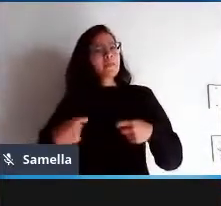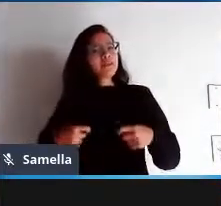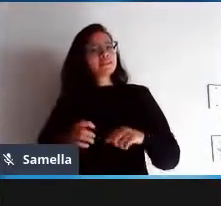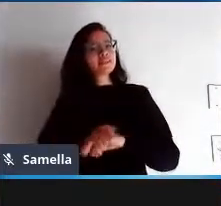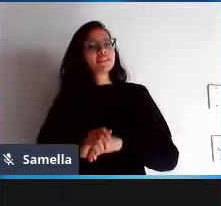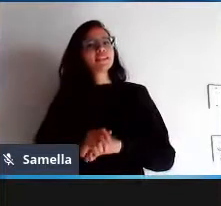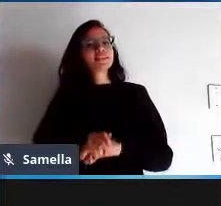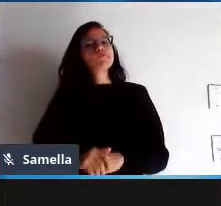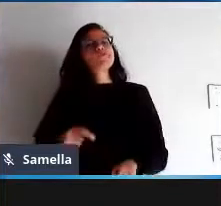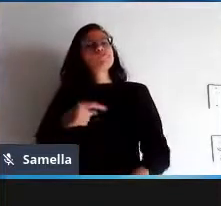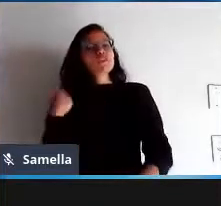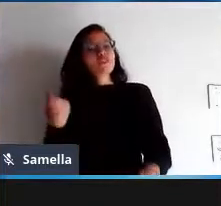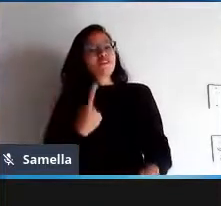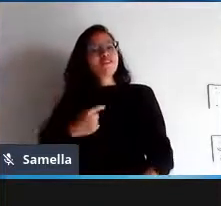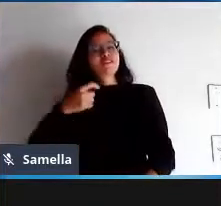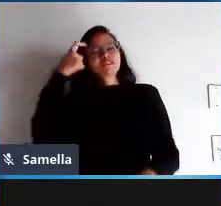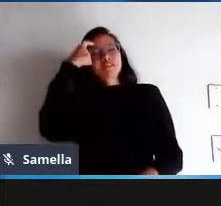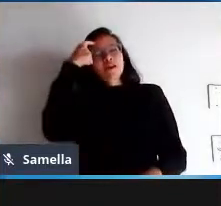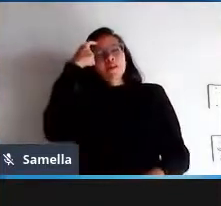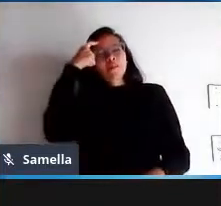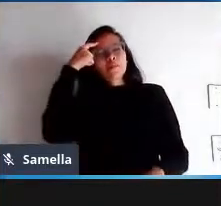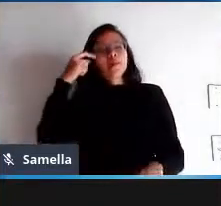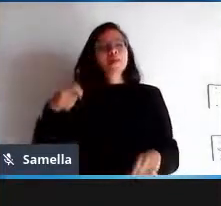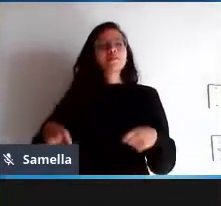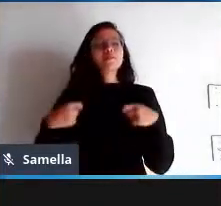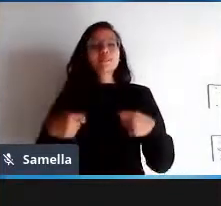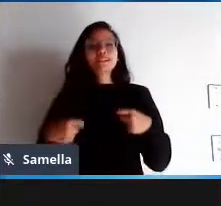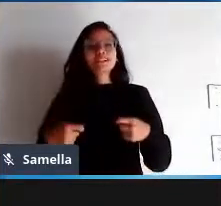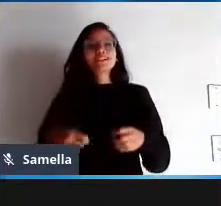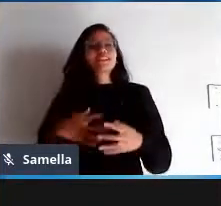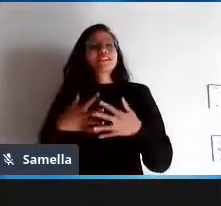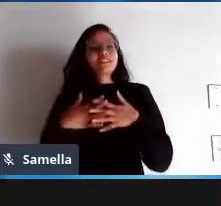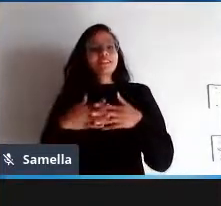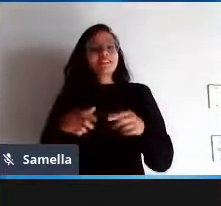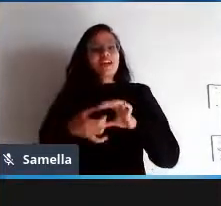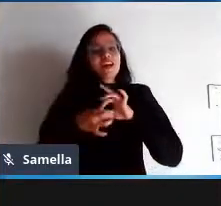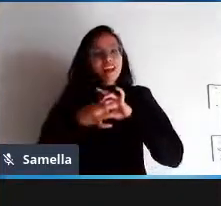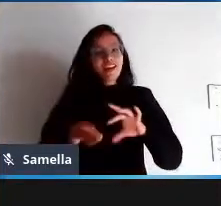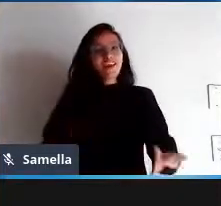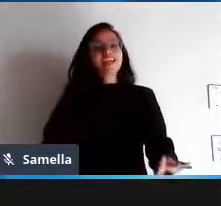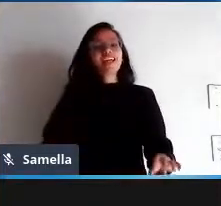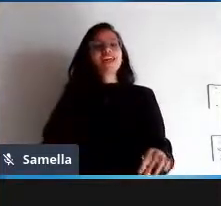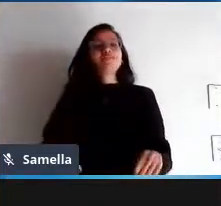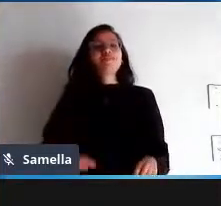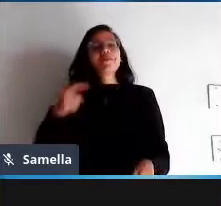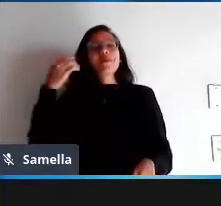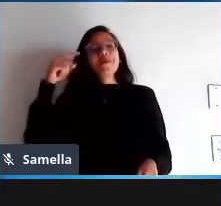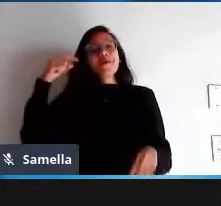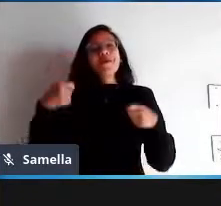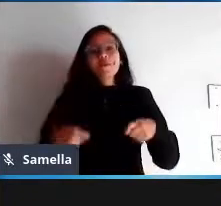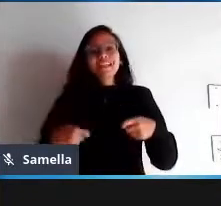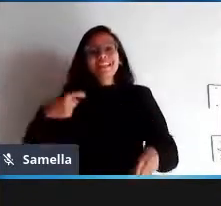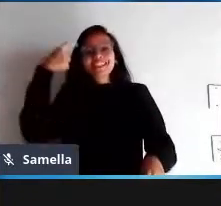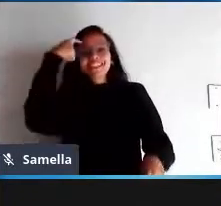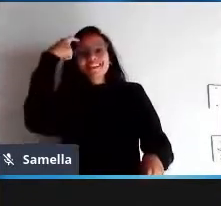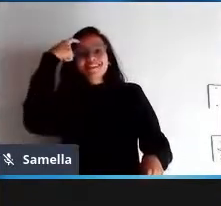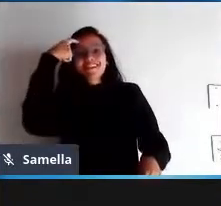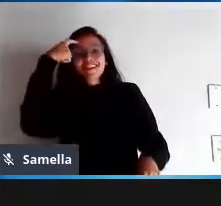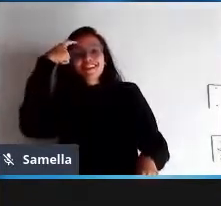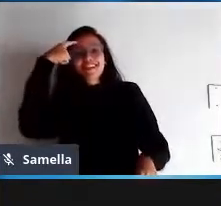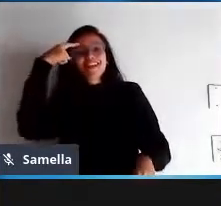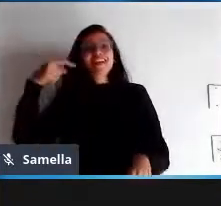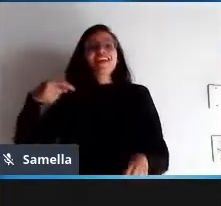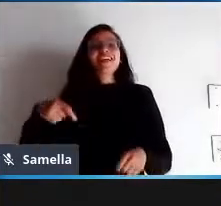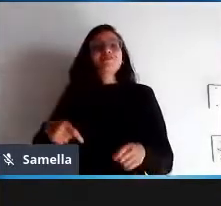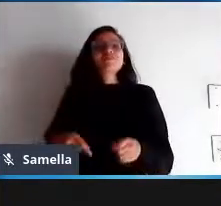essas licenças para serem consideradas livres elas precisam atender alguns requisitos também a gente